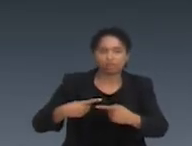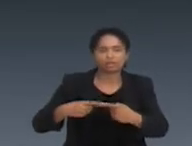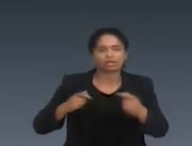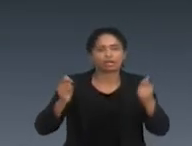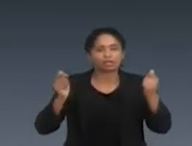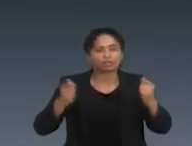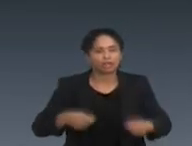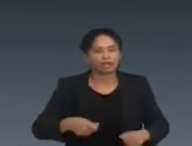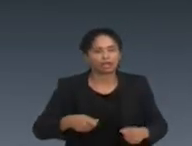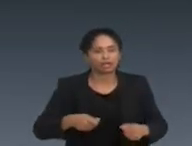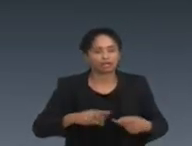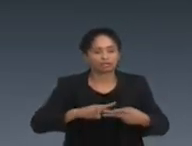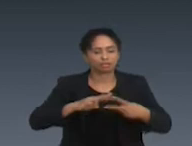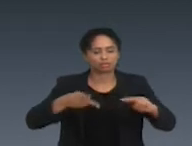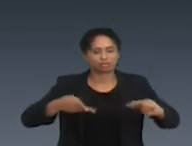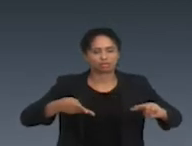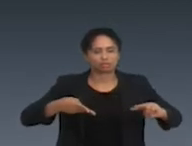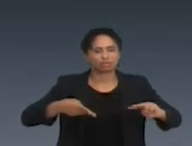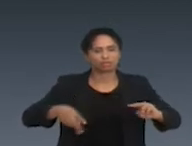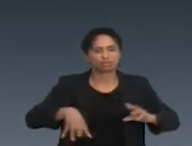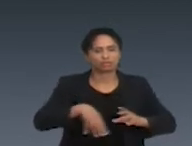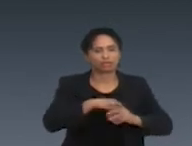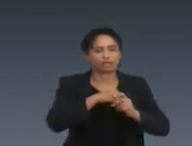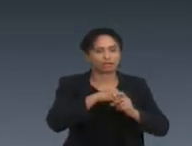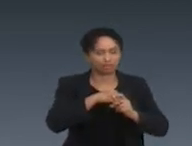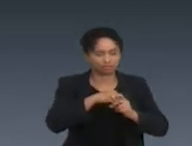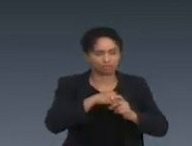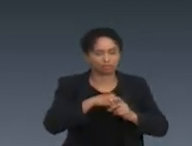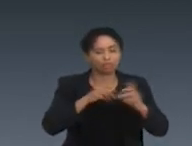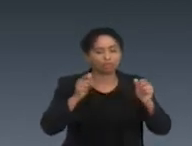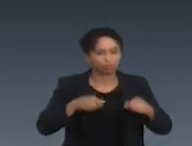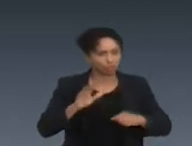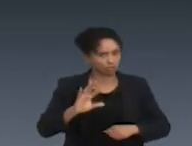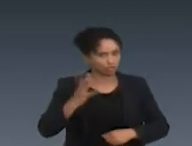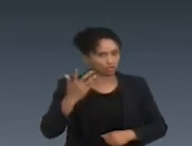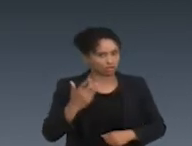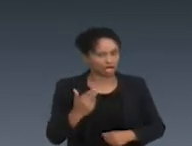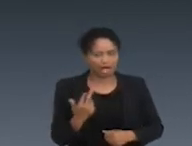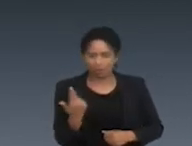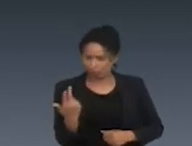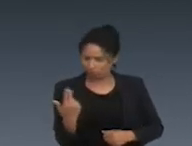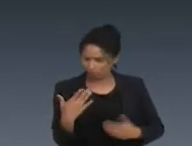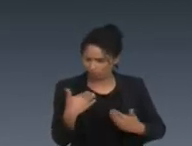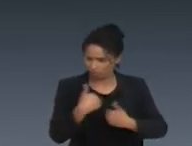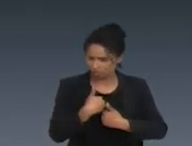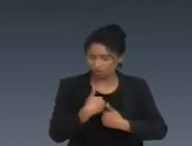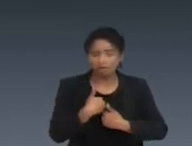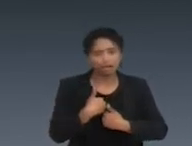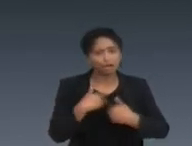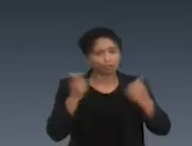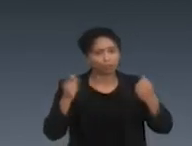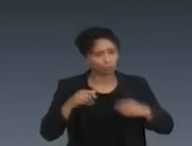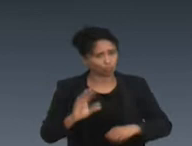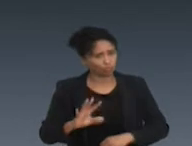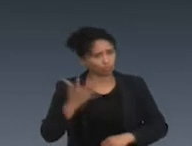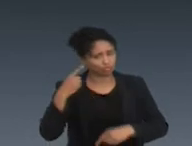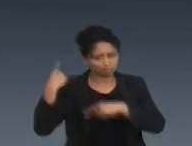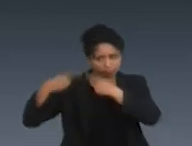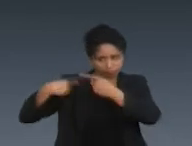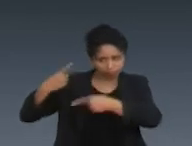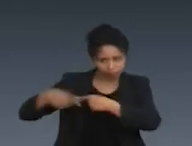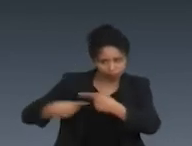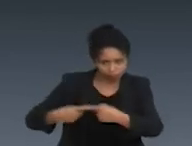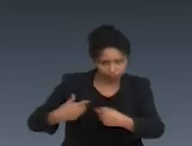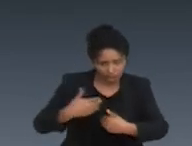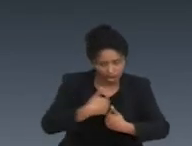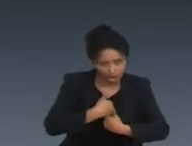uma criança que tem um irmão com autismo, ela tem mais chances de ter autismo, e a gente tem que olhar para ela muito cedo. Por que a gente vai deixar para começar a